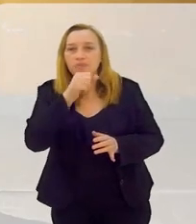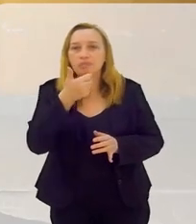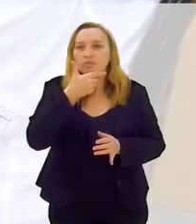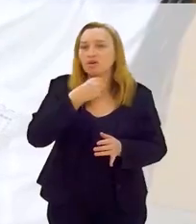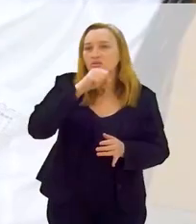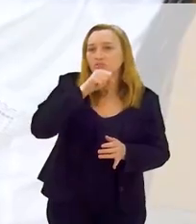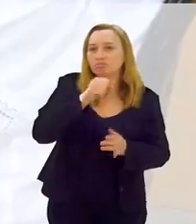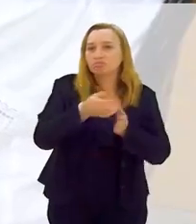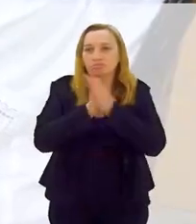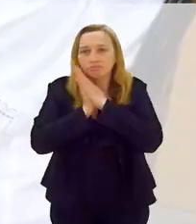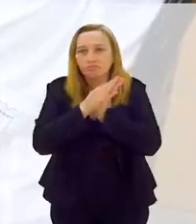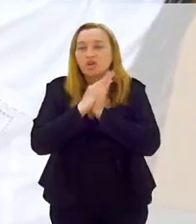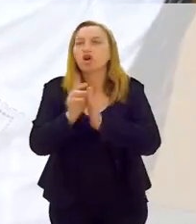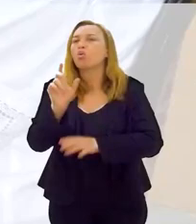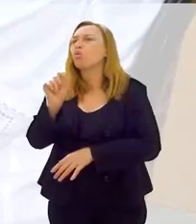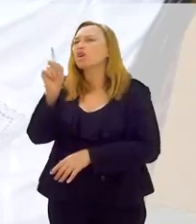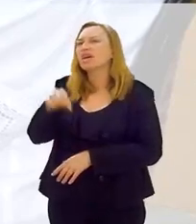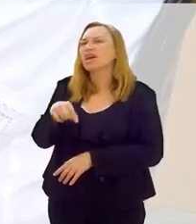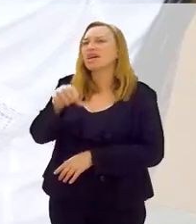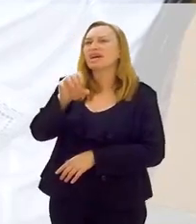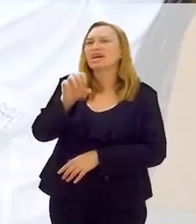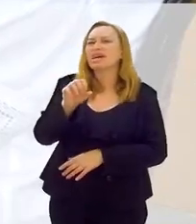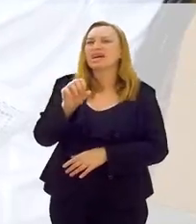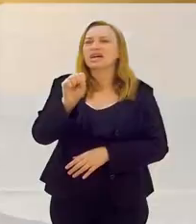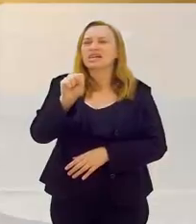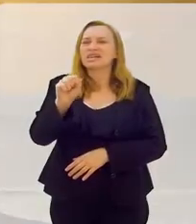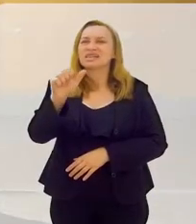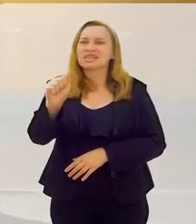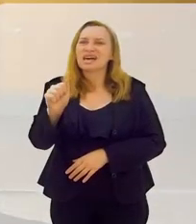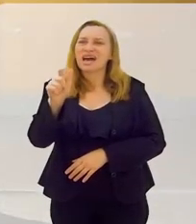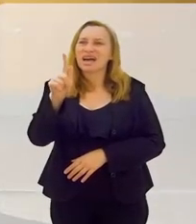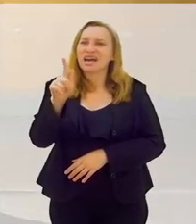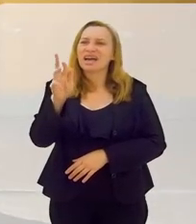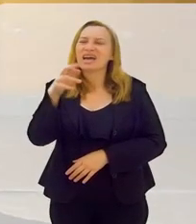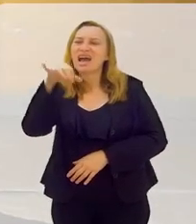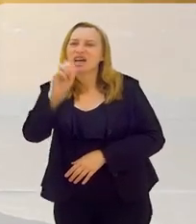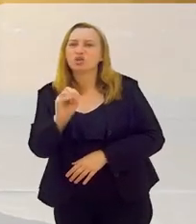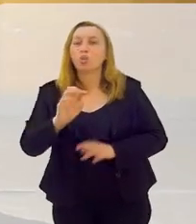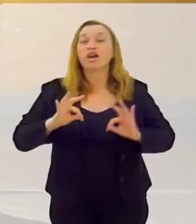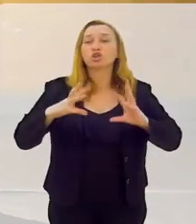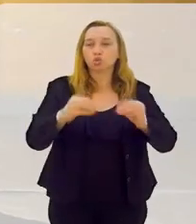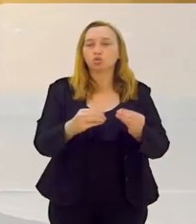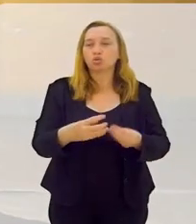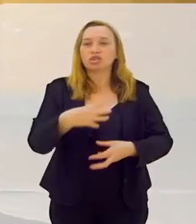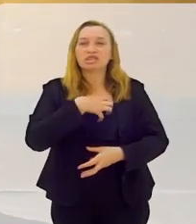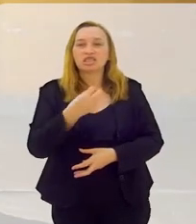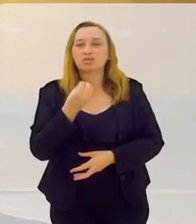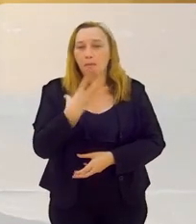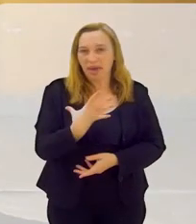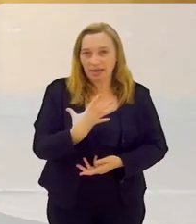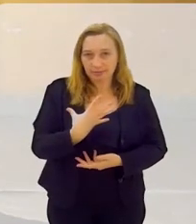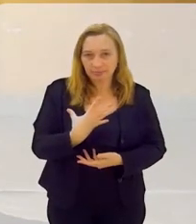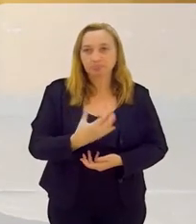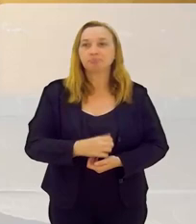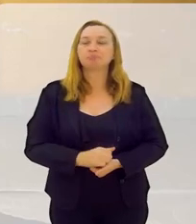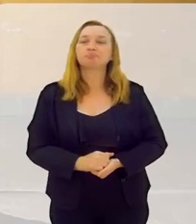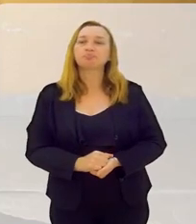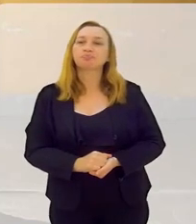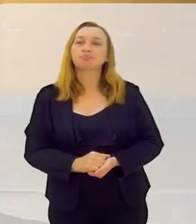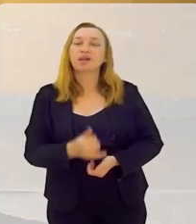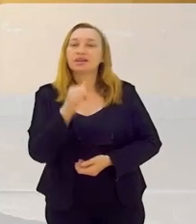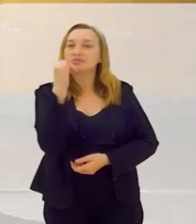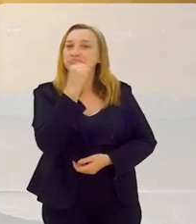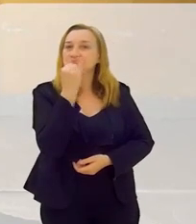yalorixá. Antônio, o é o sagrado? O sagrado é tudo aquilo que nos faz bem. O